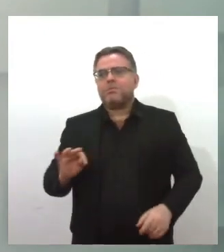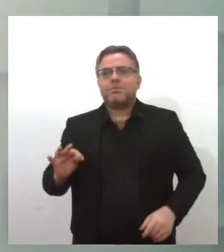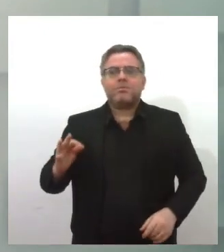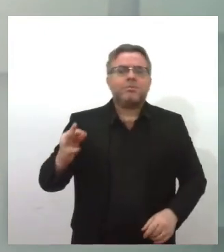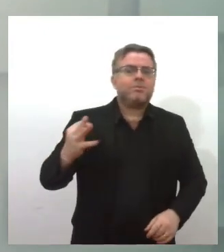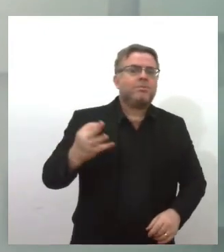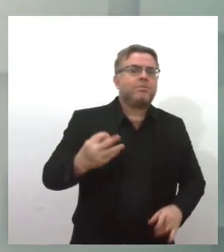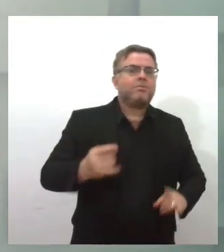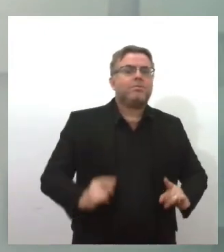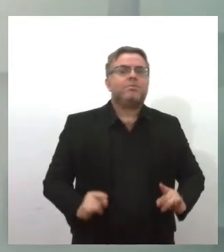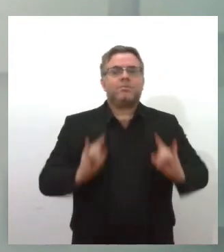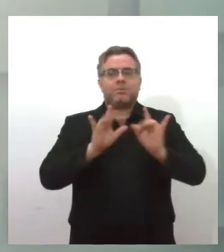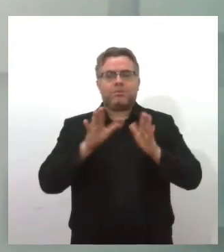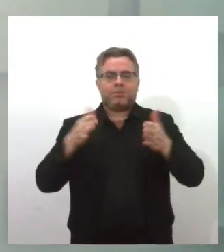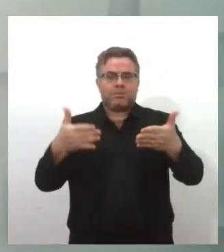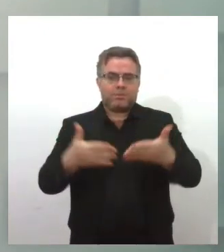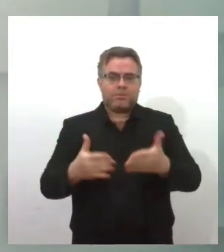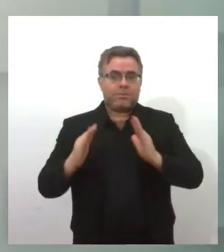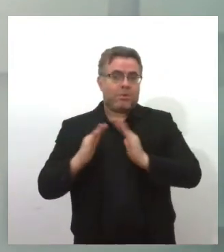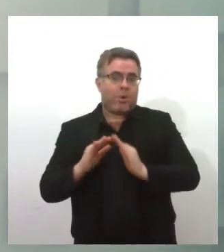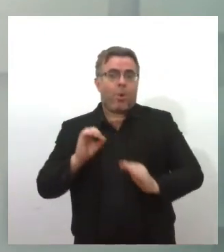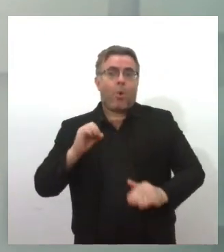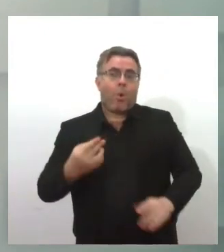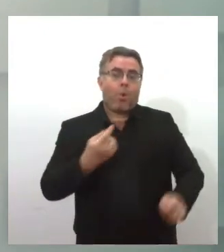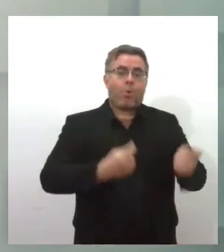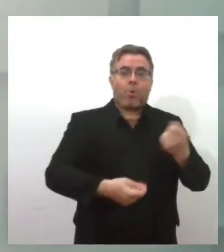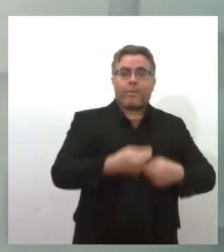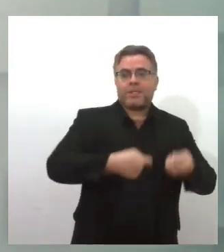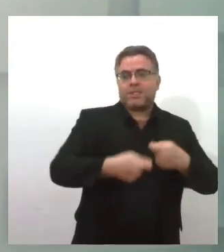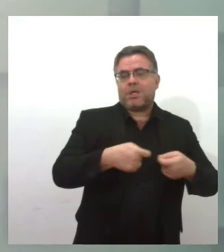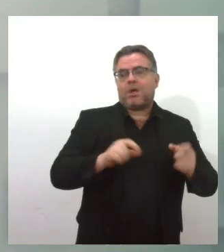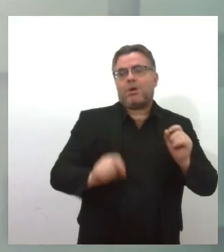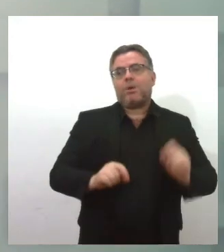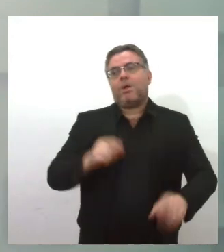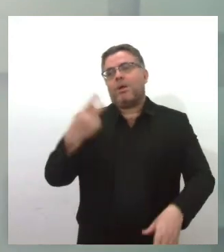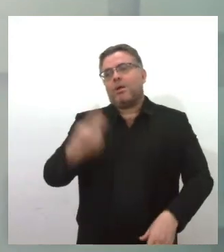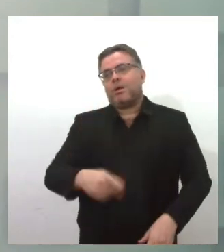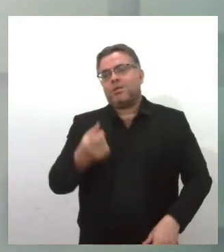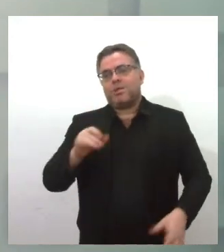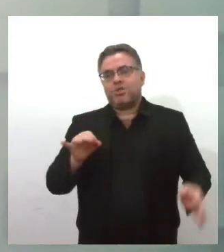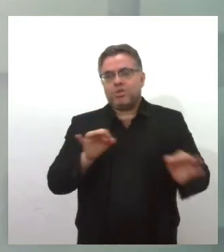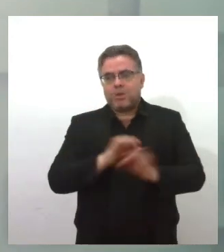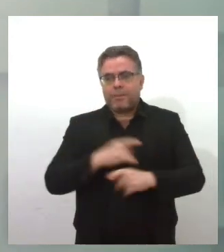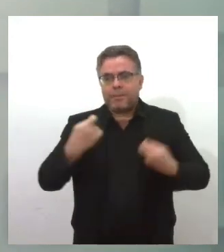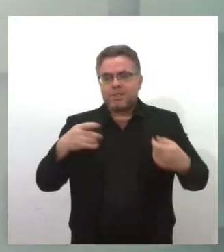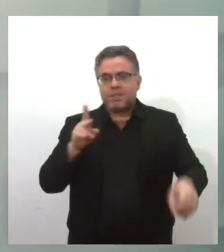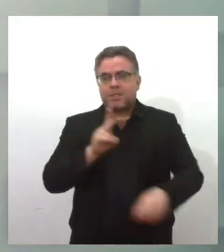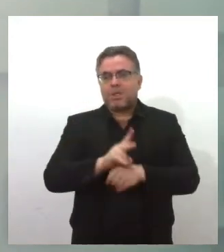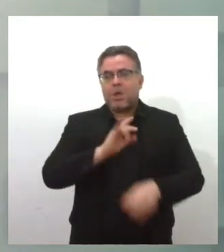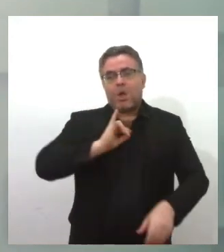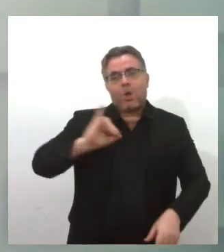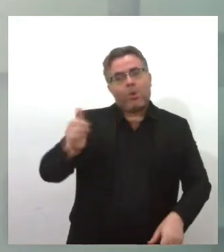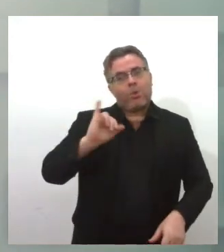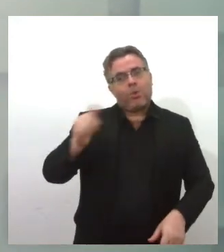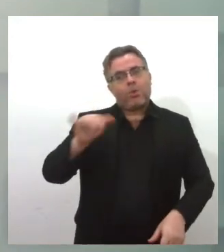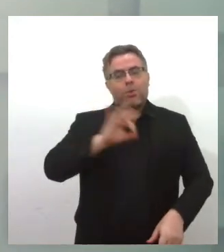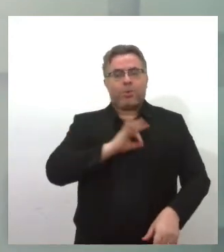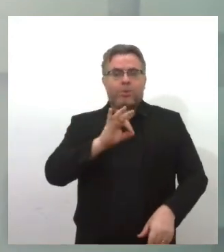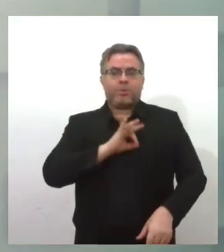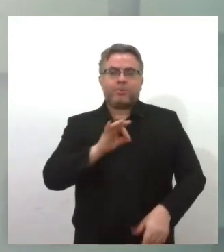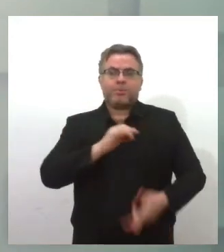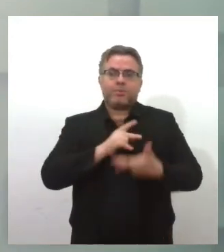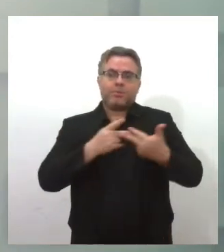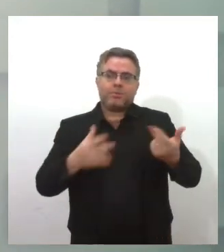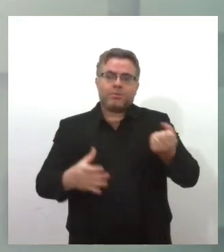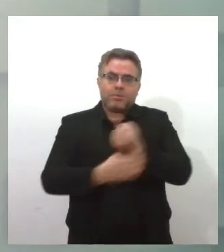condomínios, sejam eles residenciais e comerciais aqui de Sergipe, têm que prestar contas a autoridades de segurança